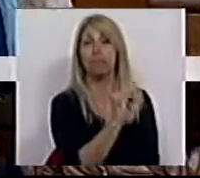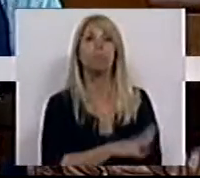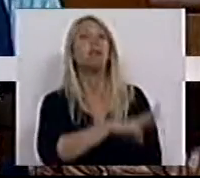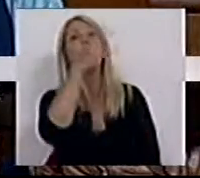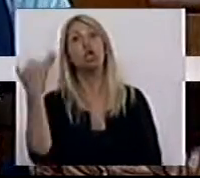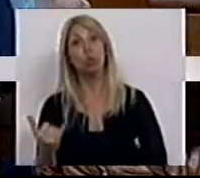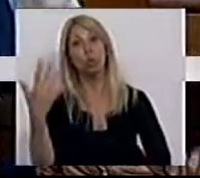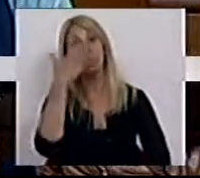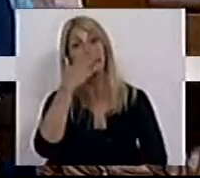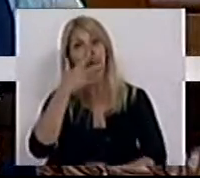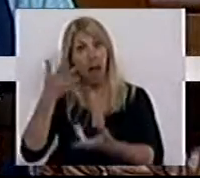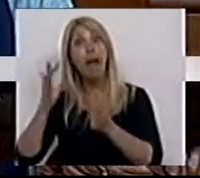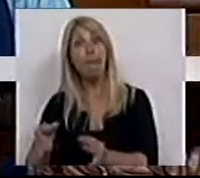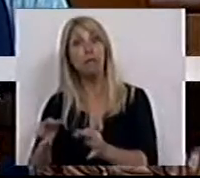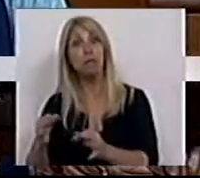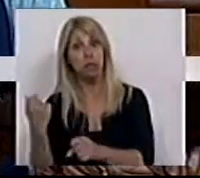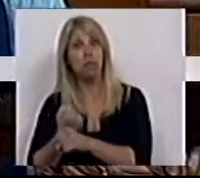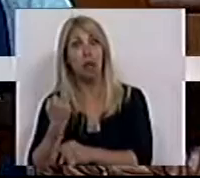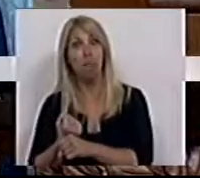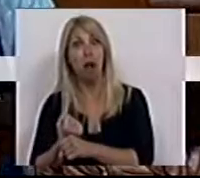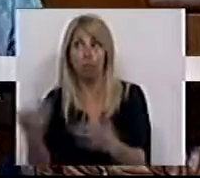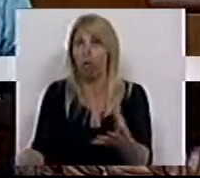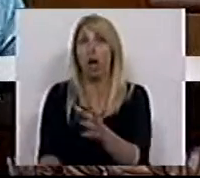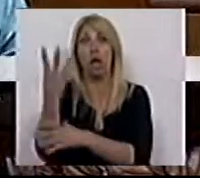necessidade de trabalho, criem-se empregos.